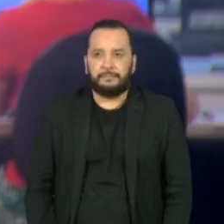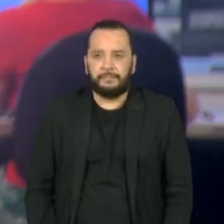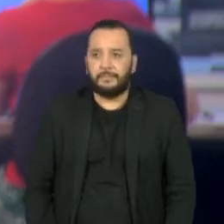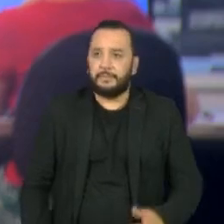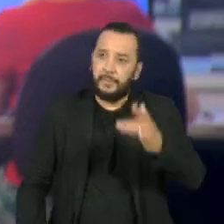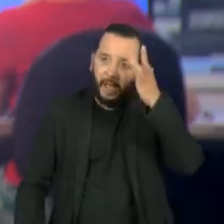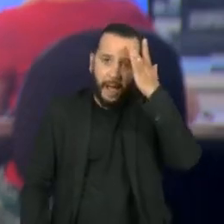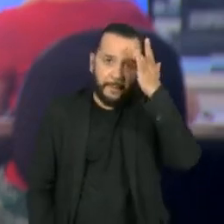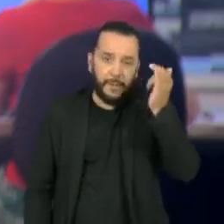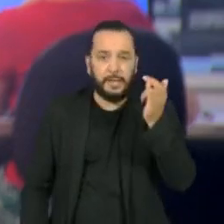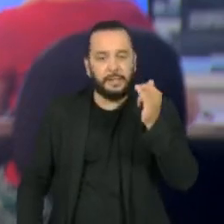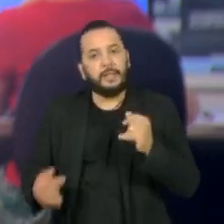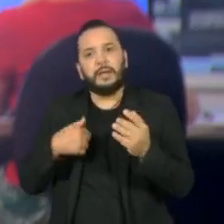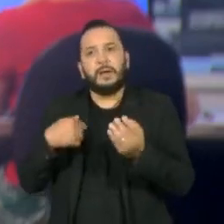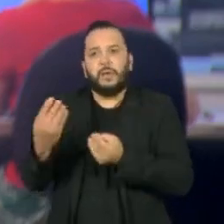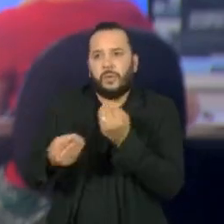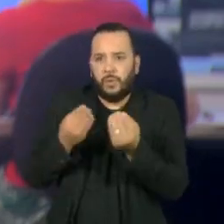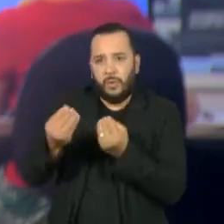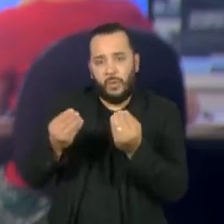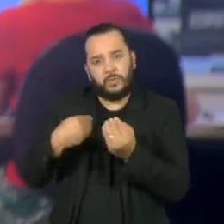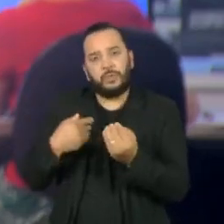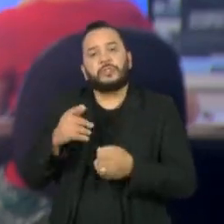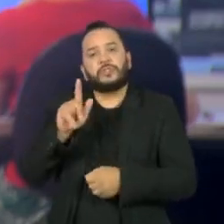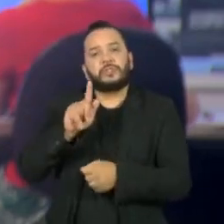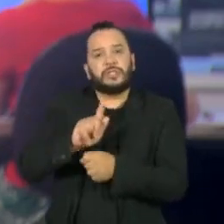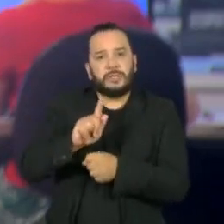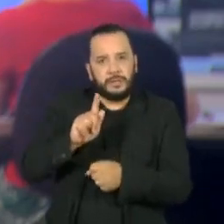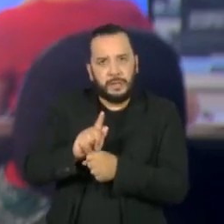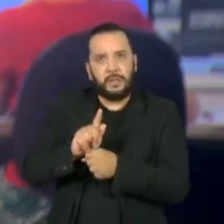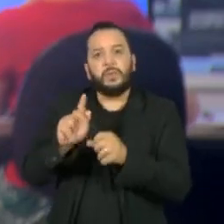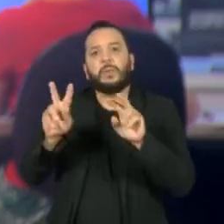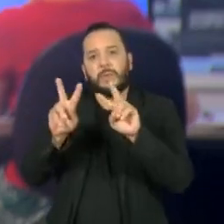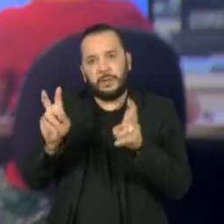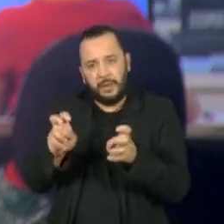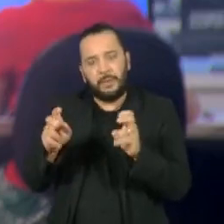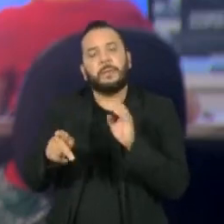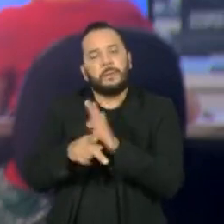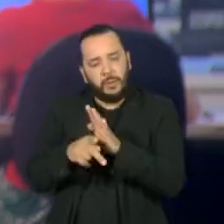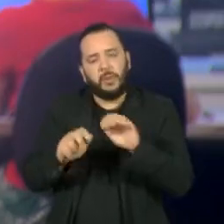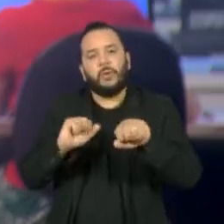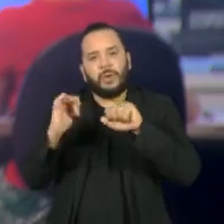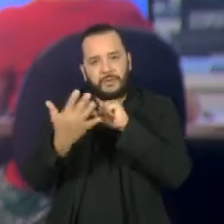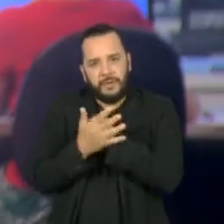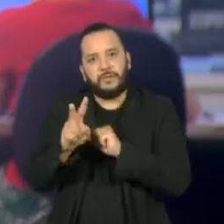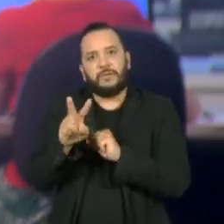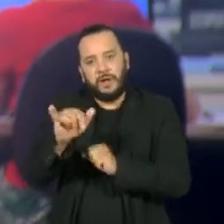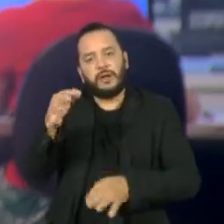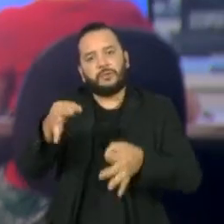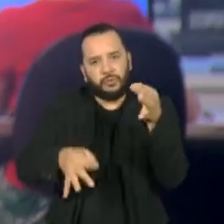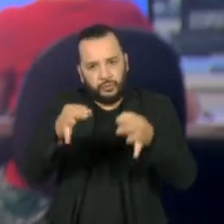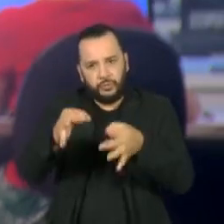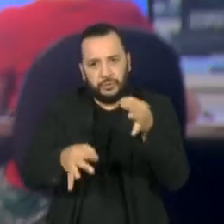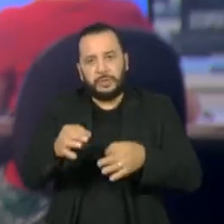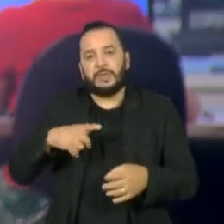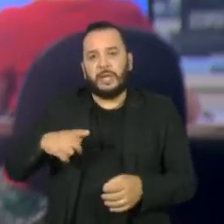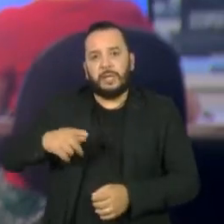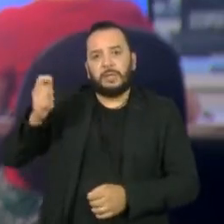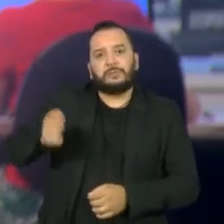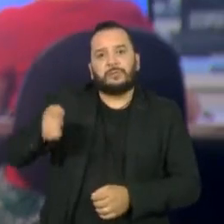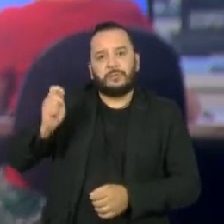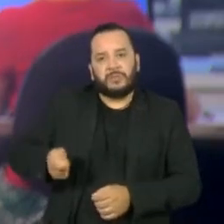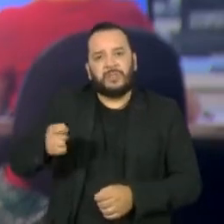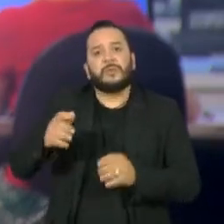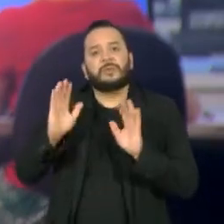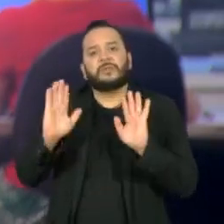Amanhã, a gestão da pandemia pelo governo federal vai a júri popular. Chamado de Tribunal do Genocídio, o julgamento